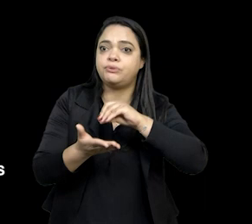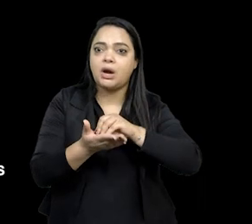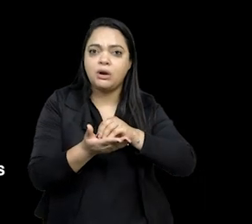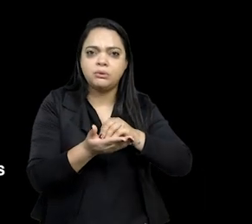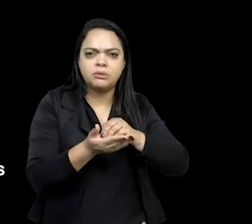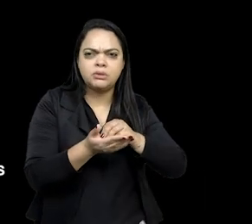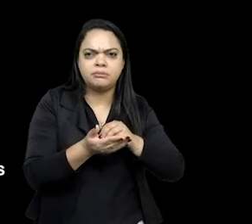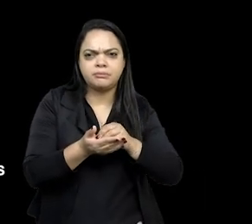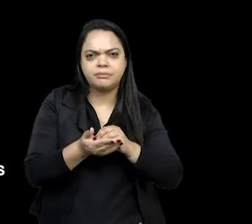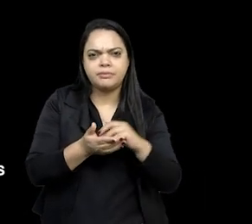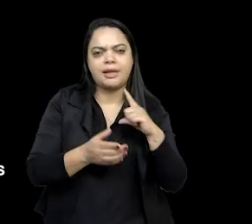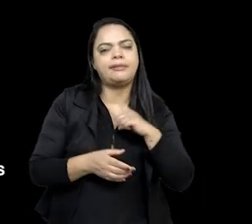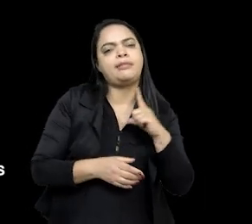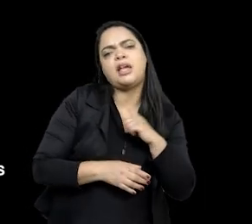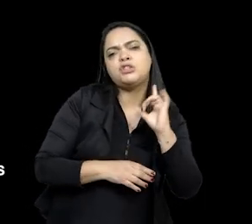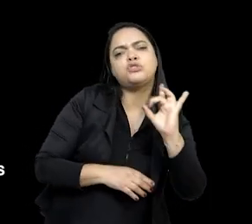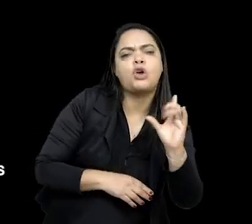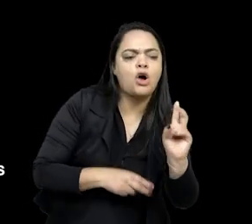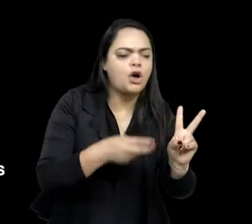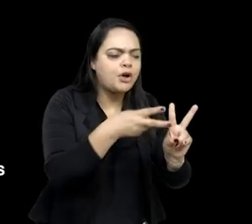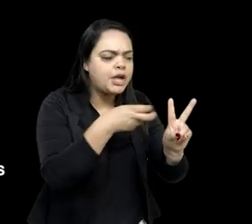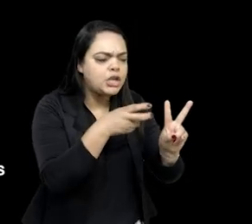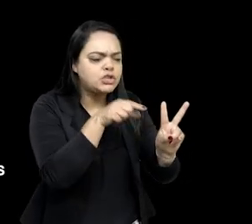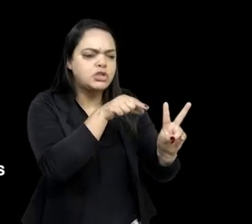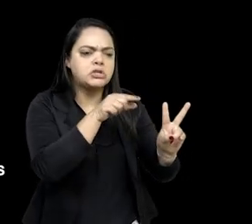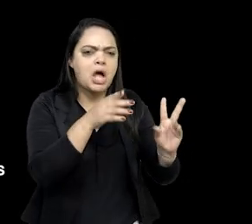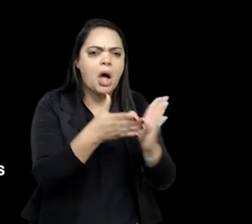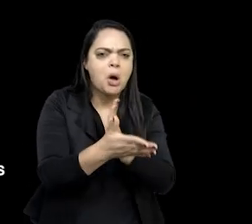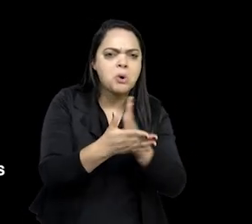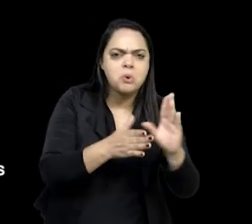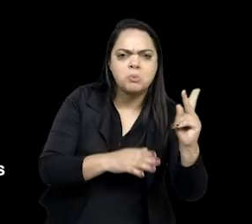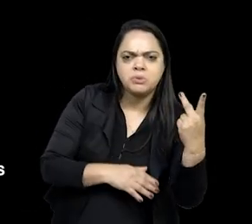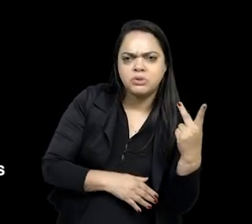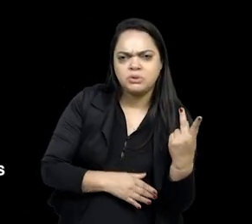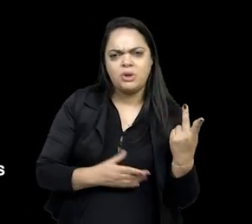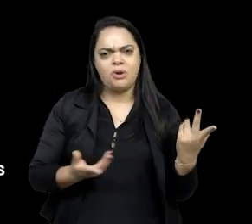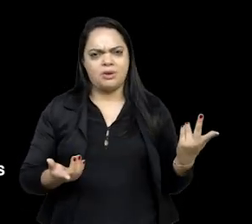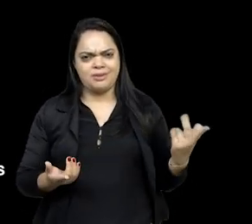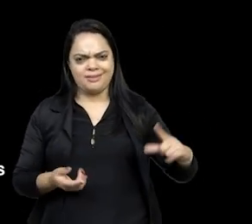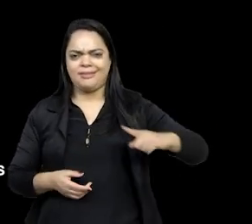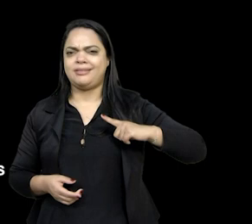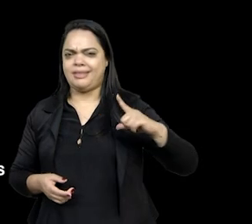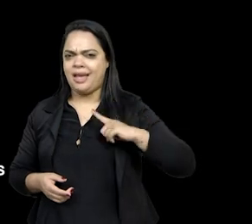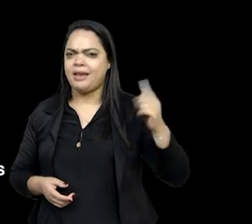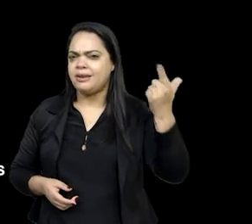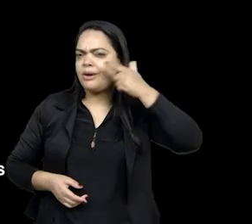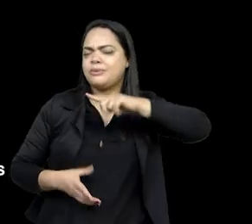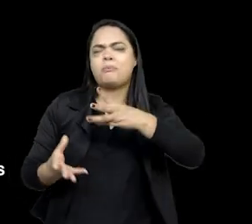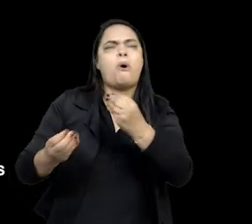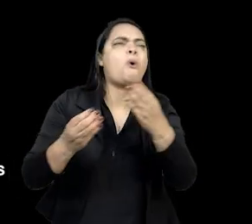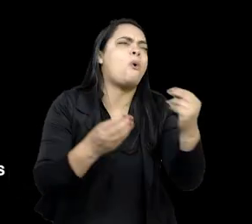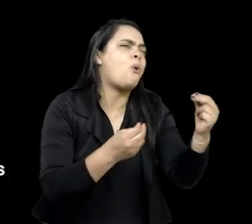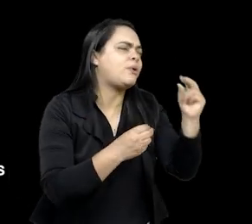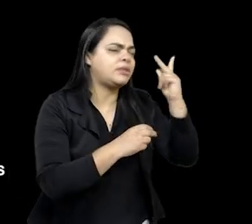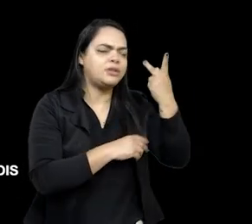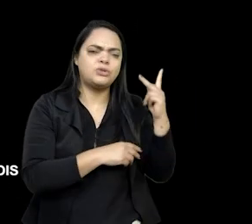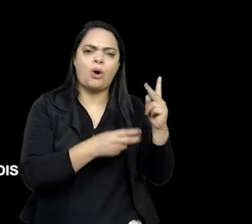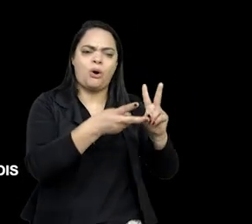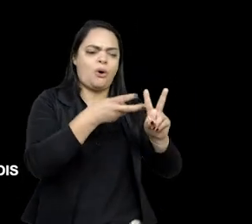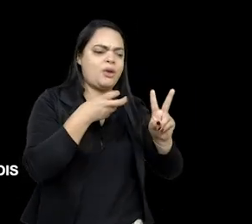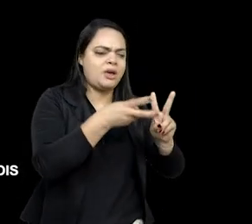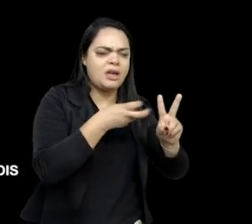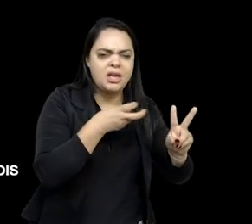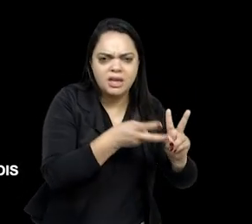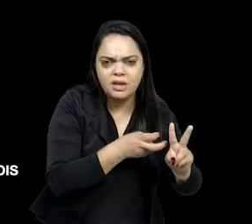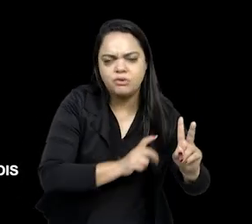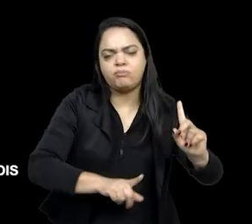são tratados em momentos pontuais, né, estão na conquista, tem muita história indígena, essa história da interação, aí depois tem o